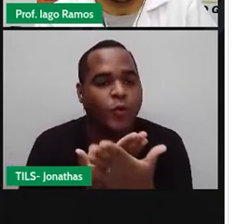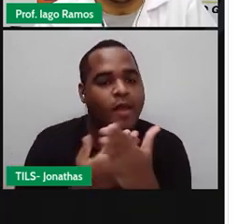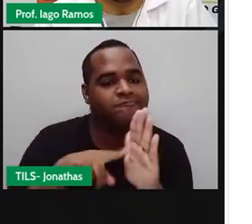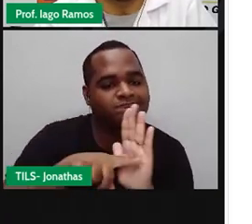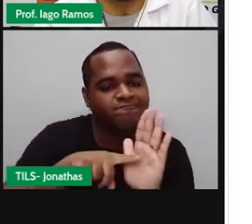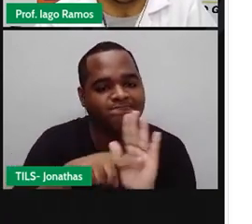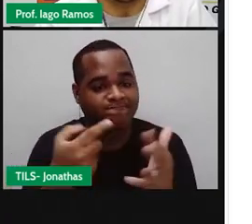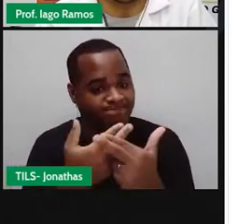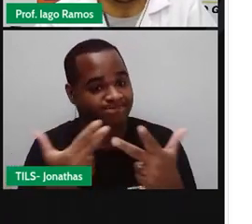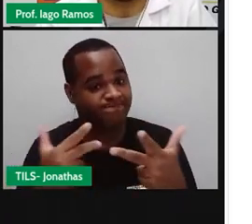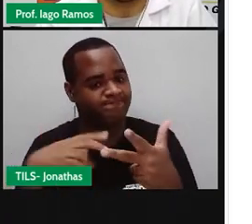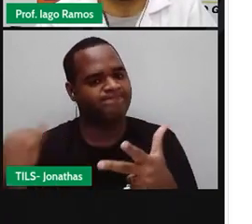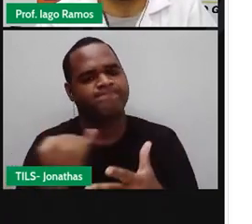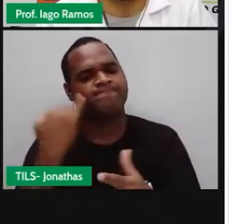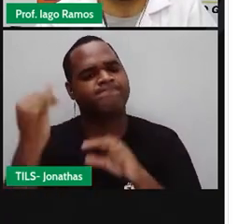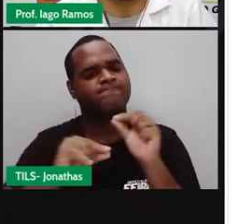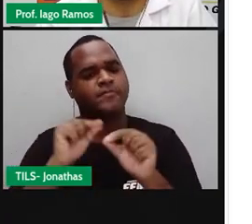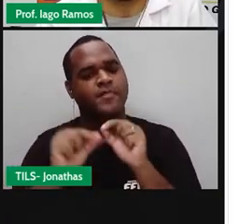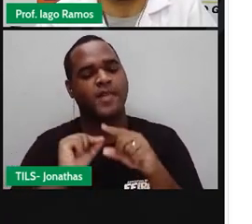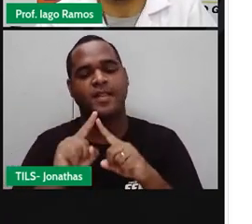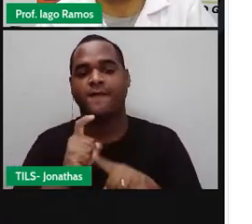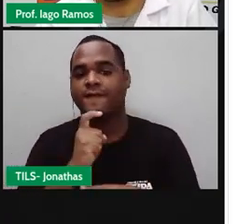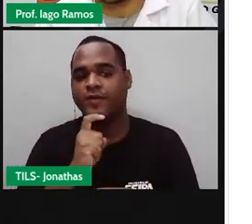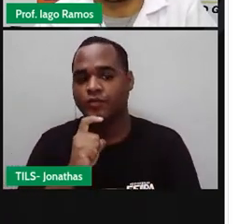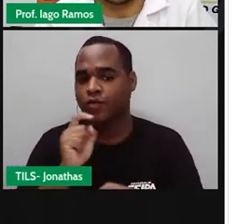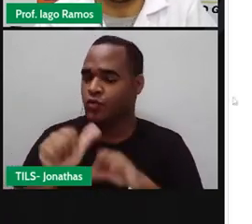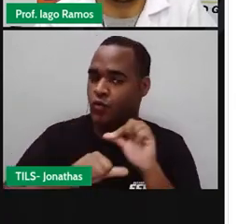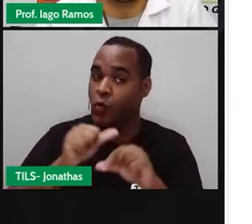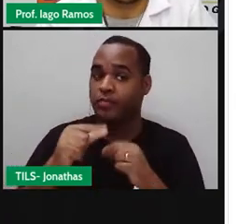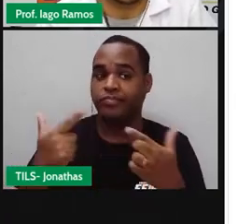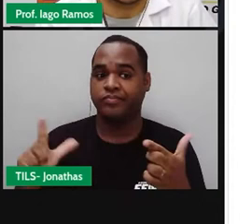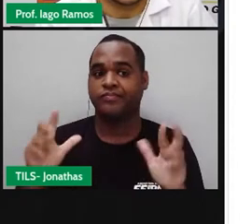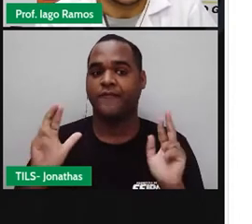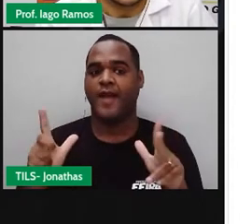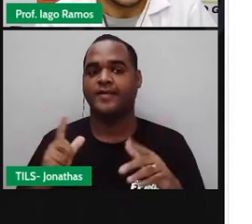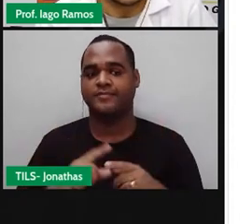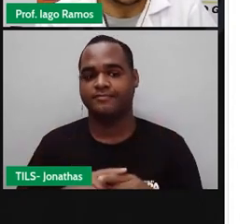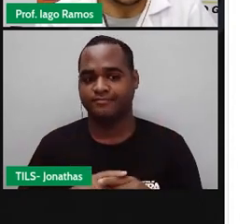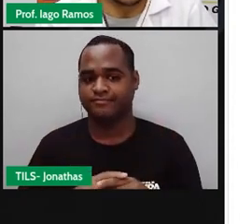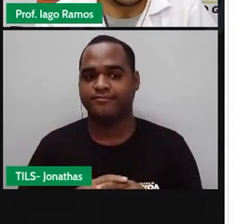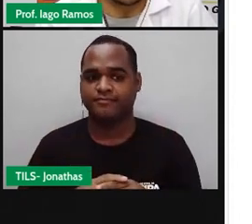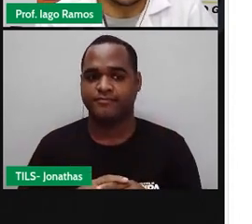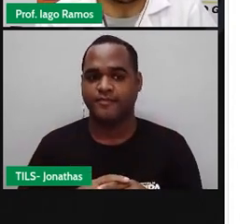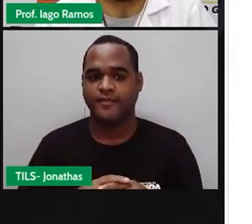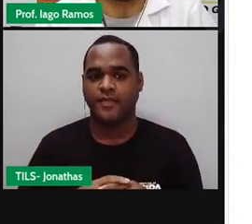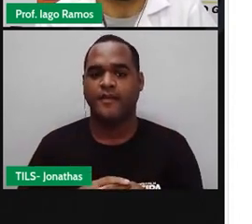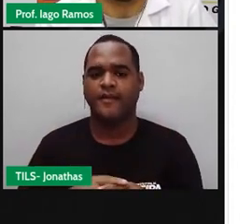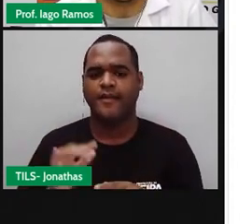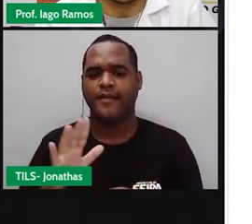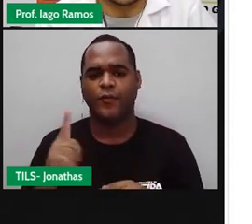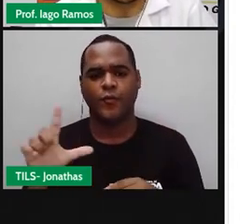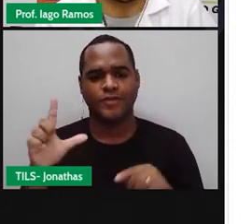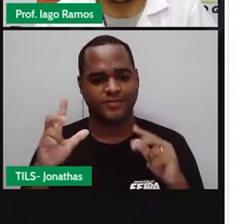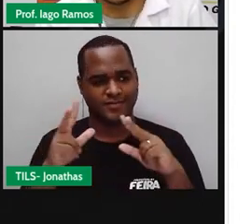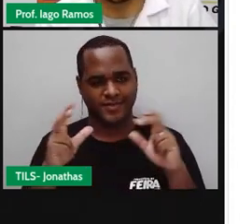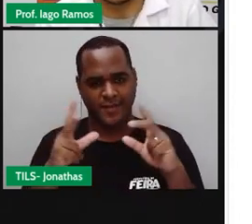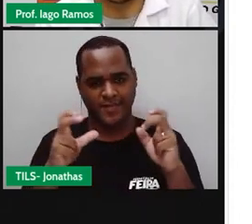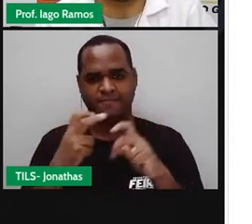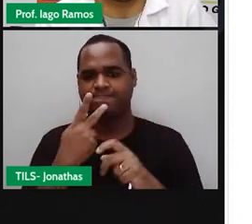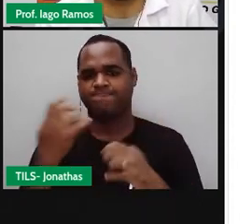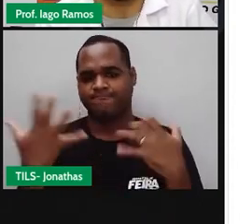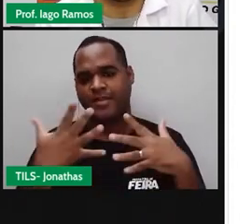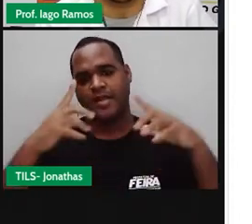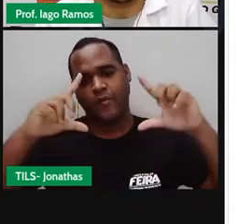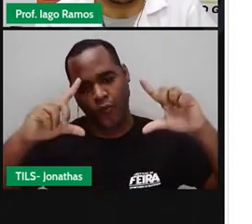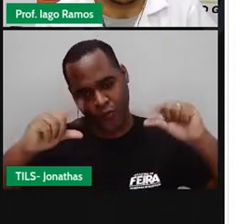este foi o dia mais frio de 2021 até agora. Em Urupima, a mínima